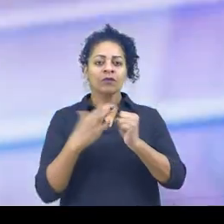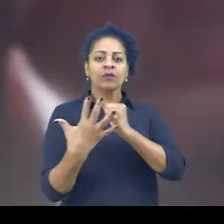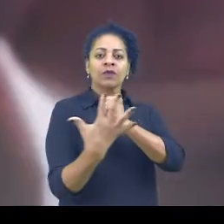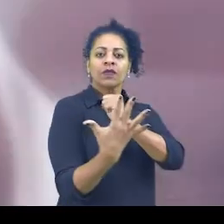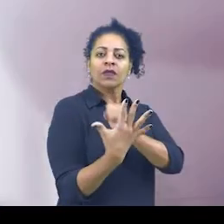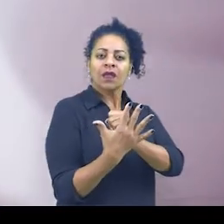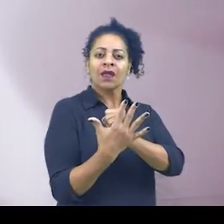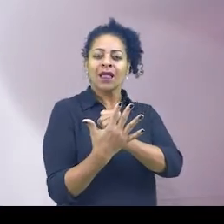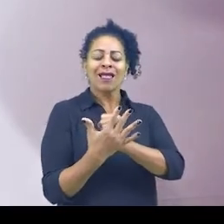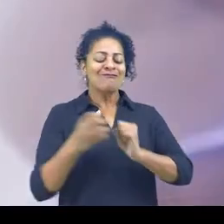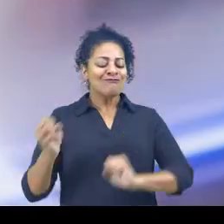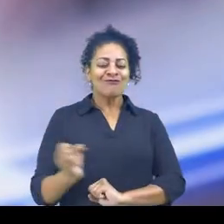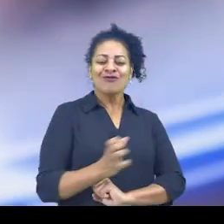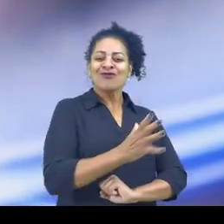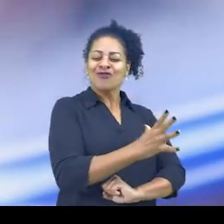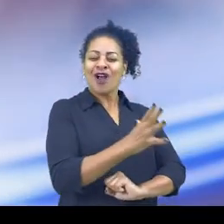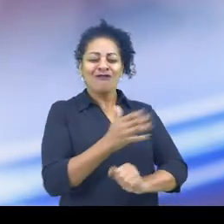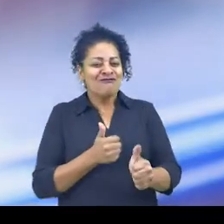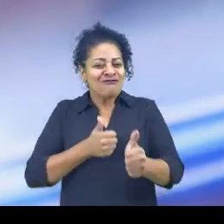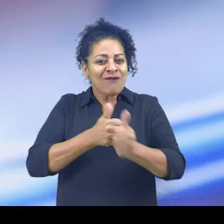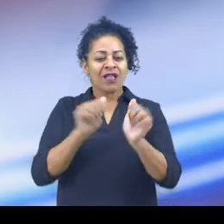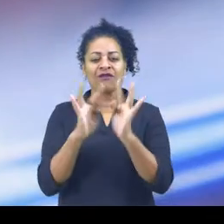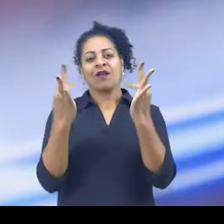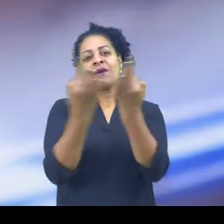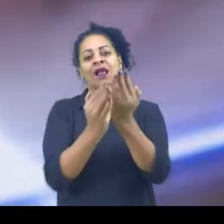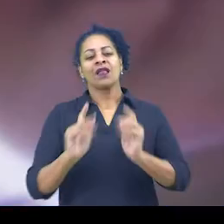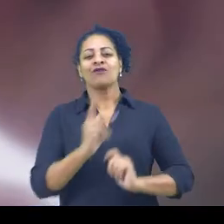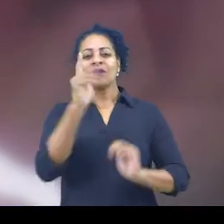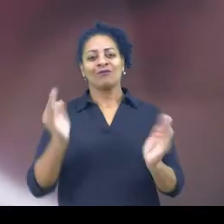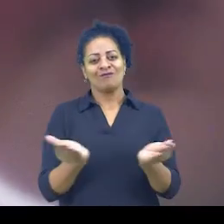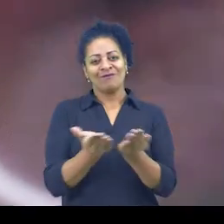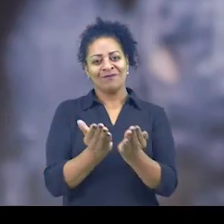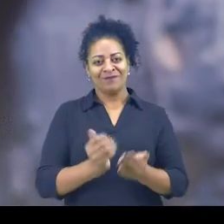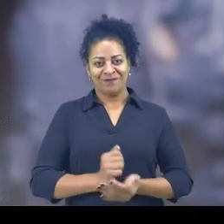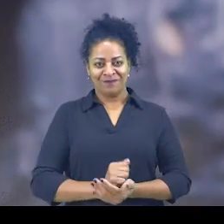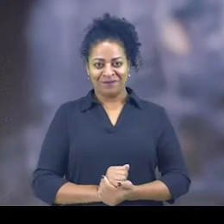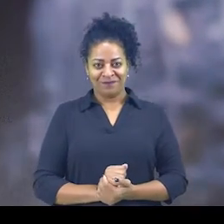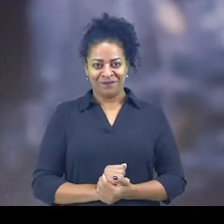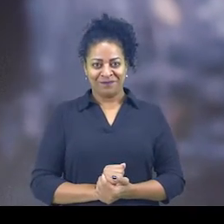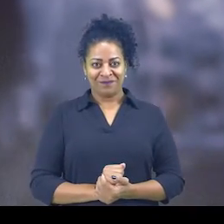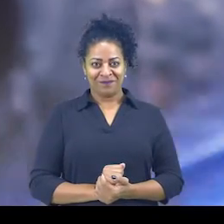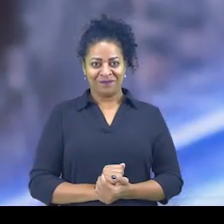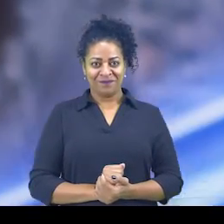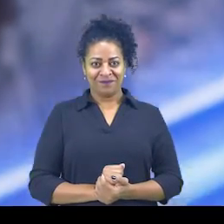ações sociais que aproximam os jovens da família e dos valores cristãos. Feliz! Feliz!